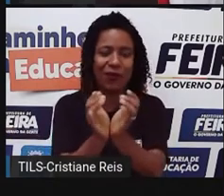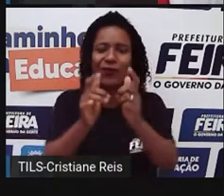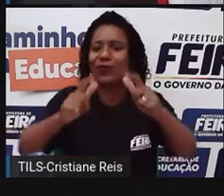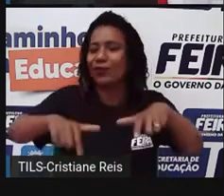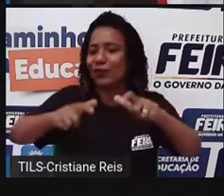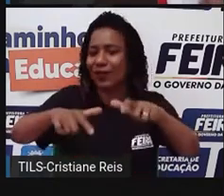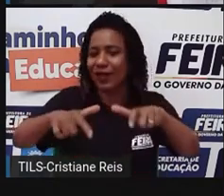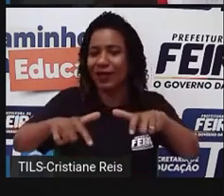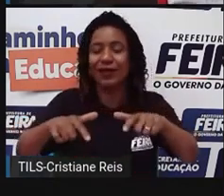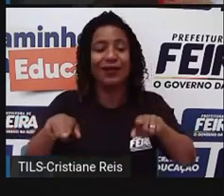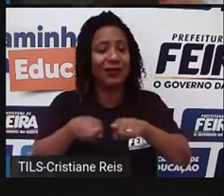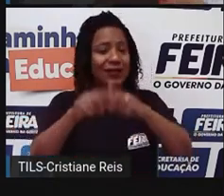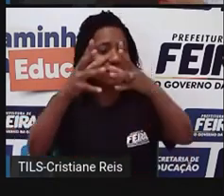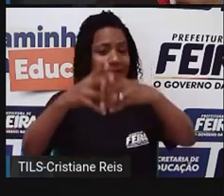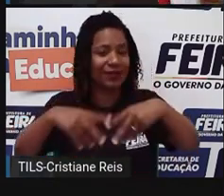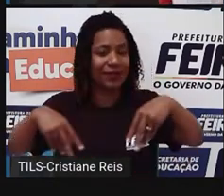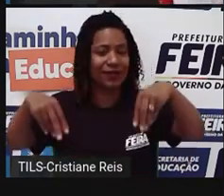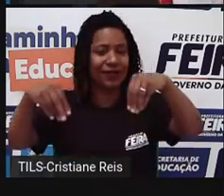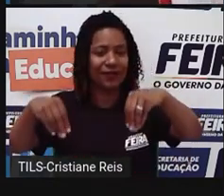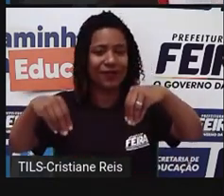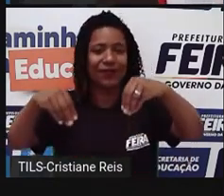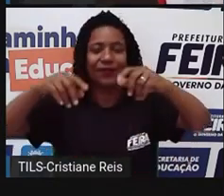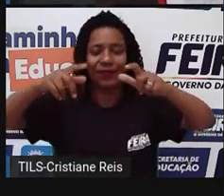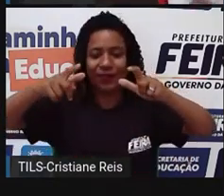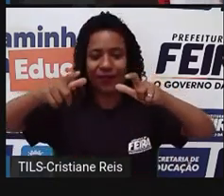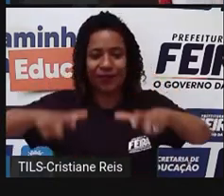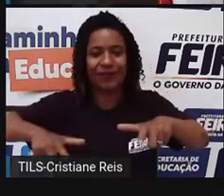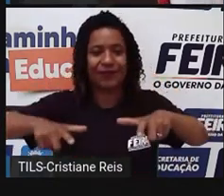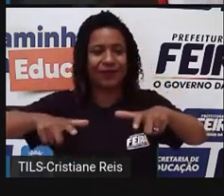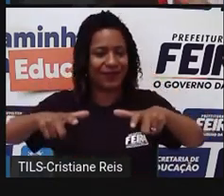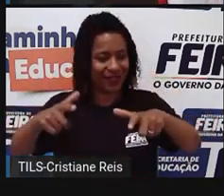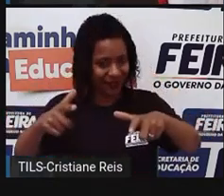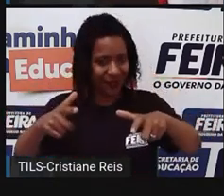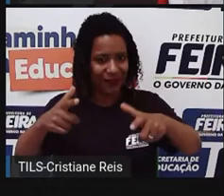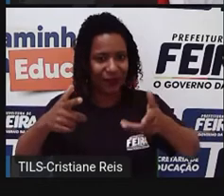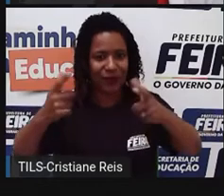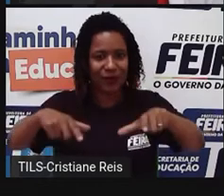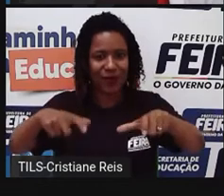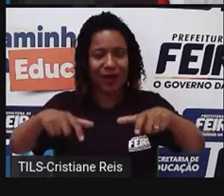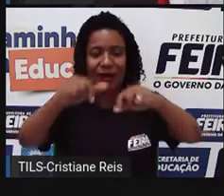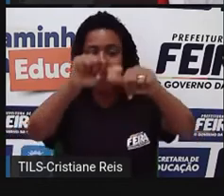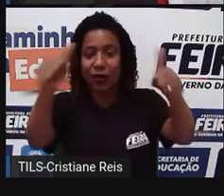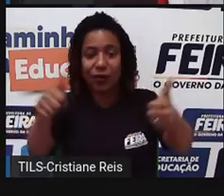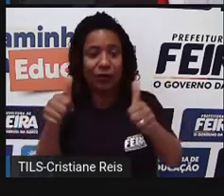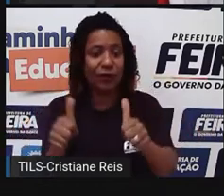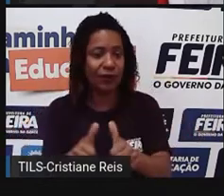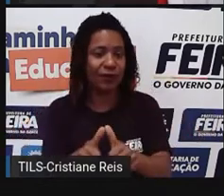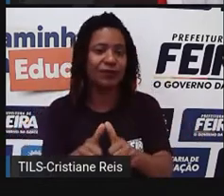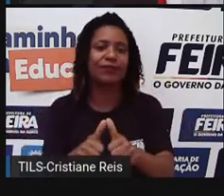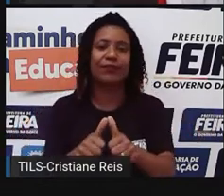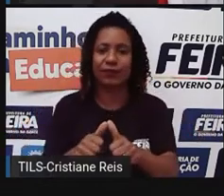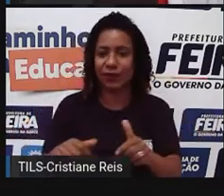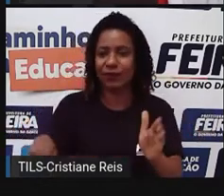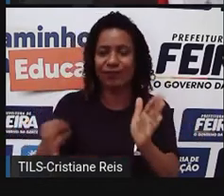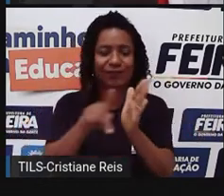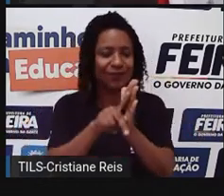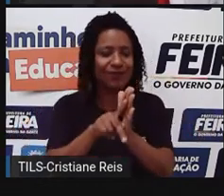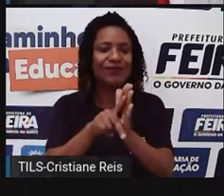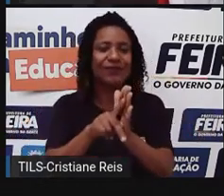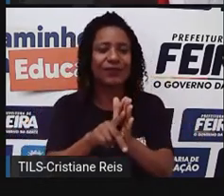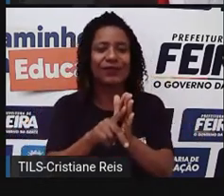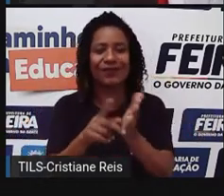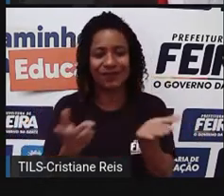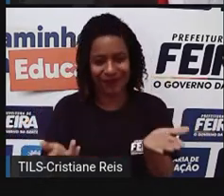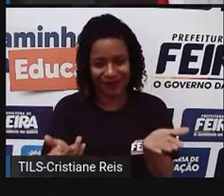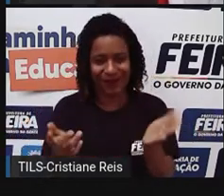Estado, e que a gente tem a nossa, digamos assim, a nossa base física, o nosso território, a gente já tem uma ideia, né,